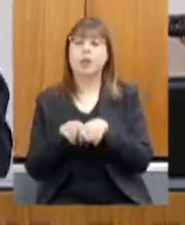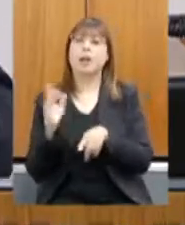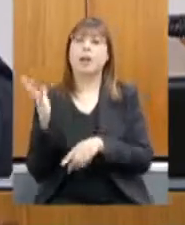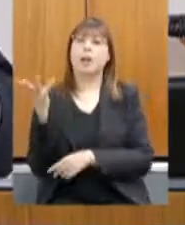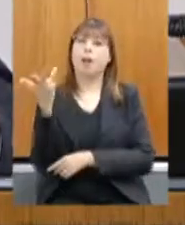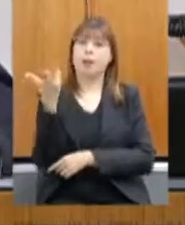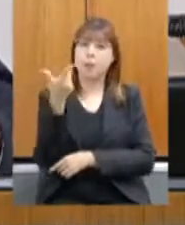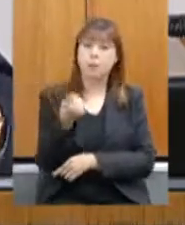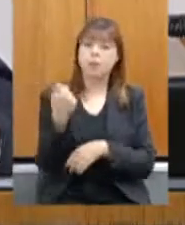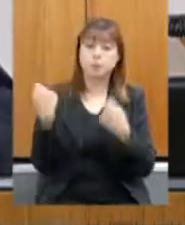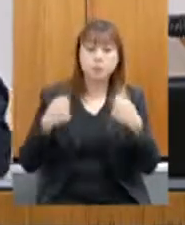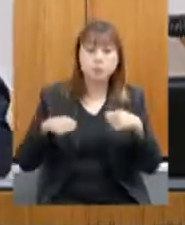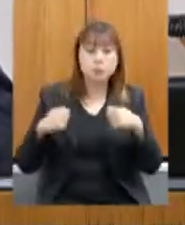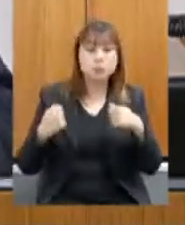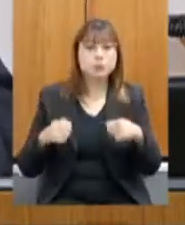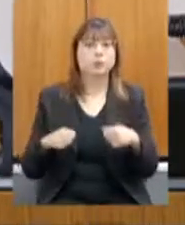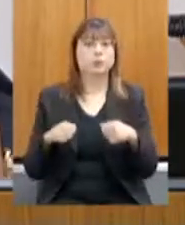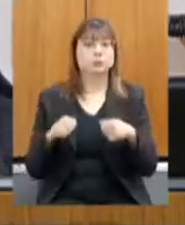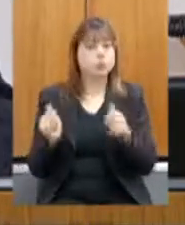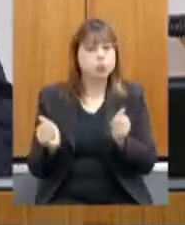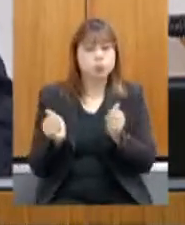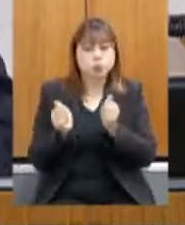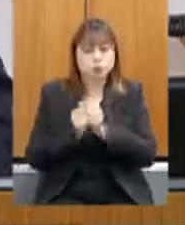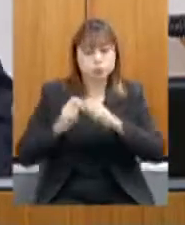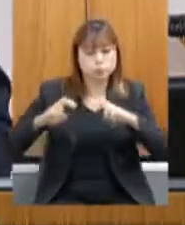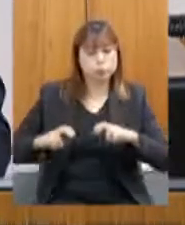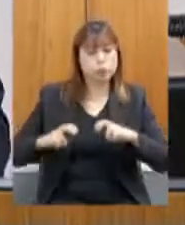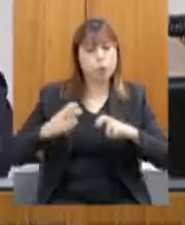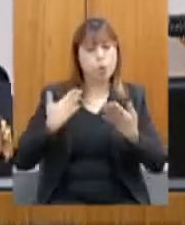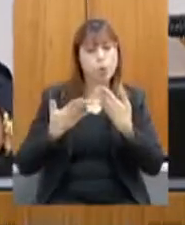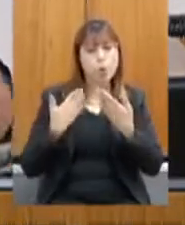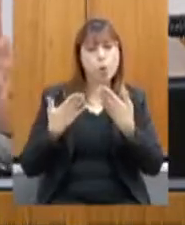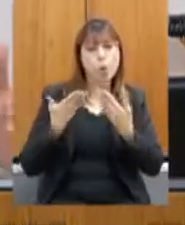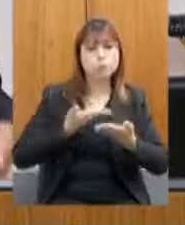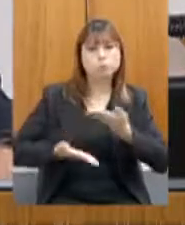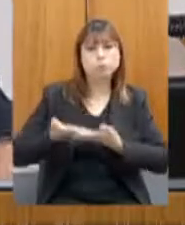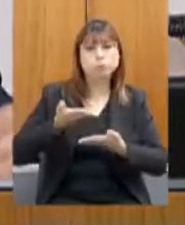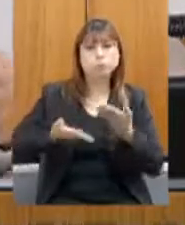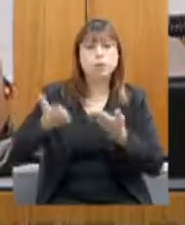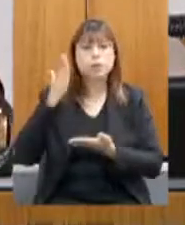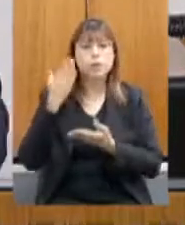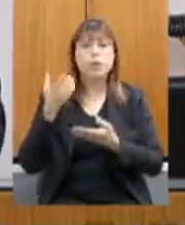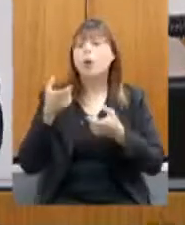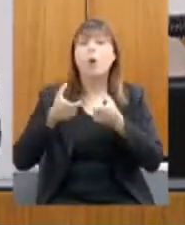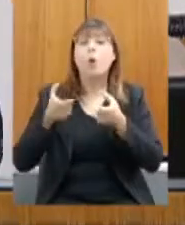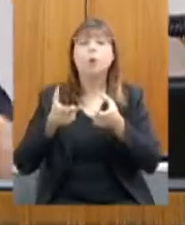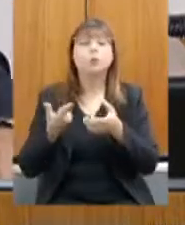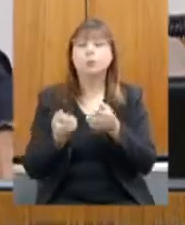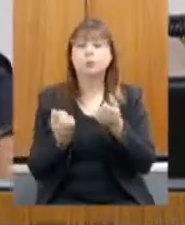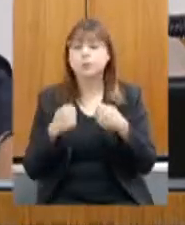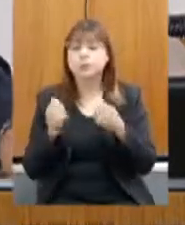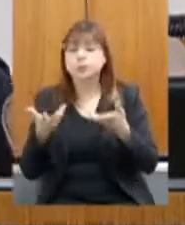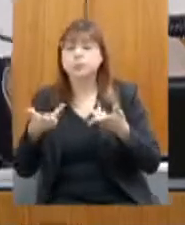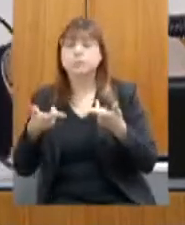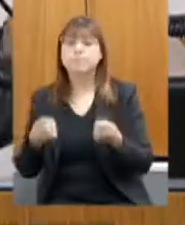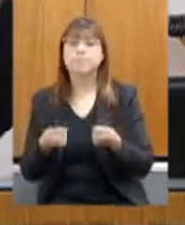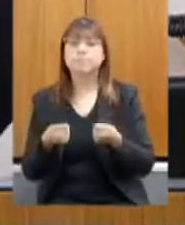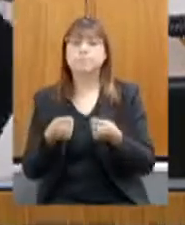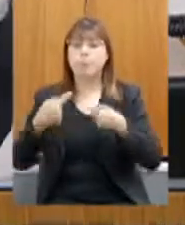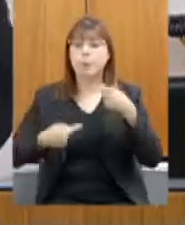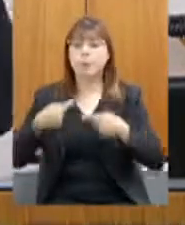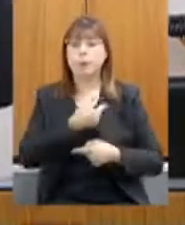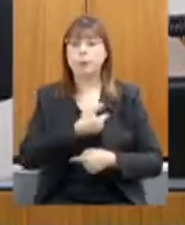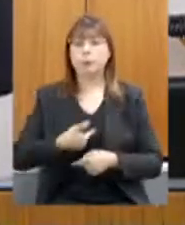imaginando, propondo e identificando onde as políticas públicas deverão ser aperfeiçoadas nesse